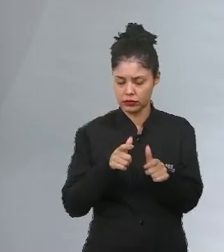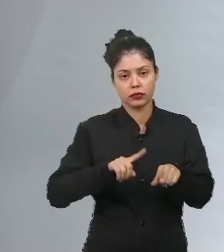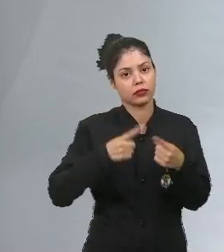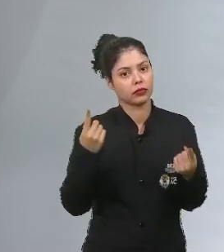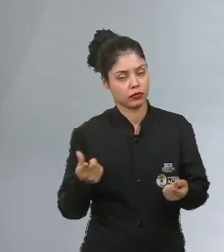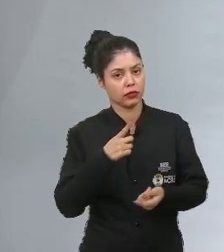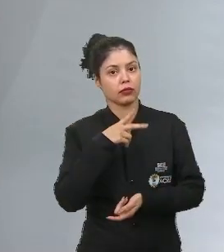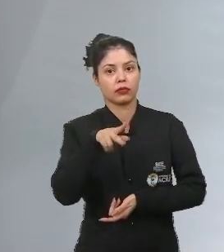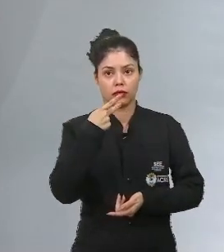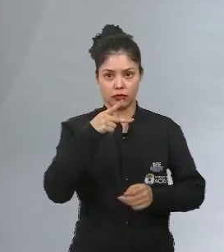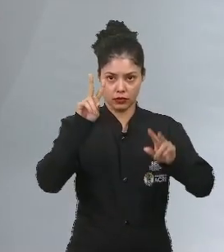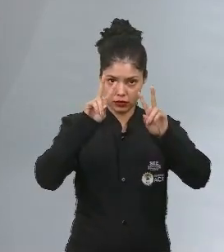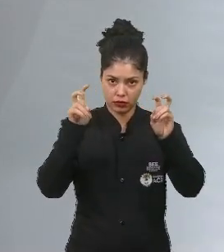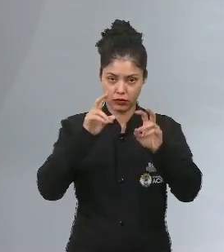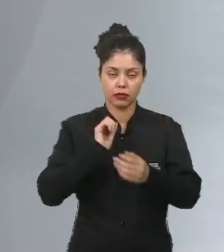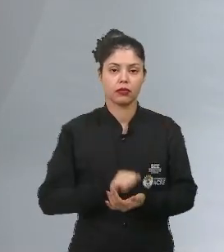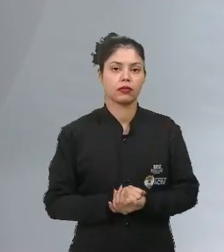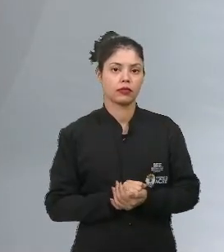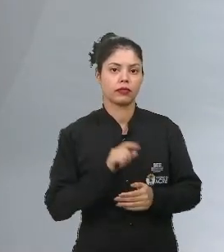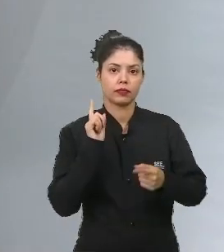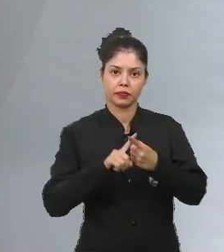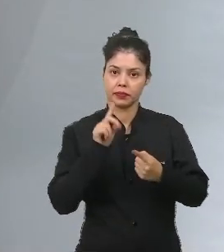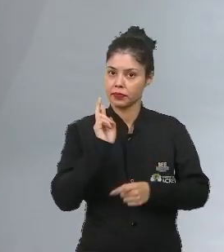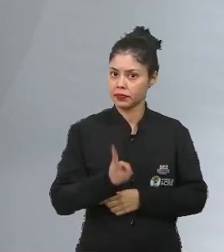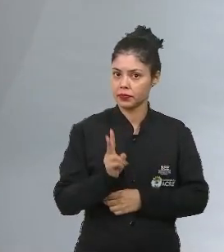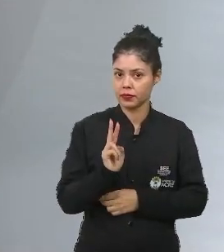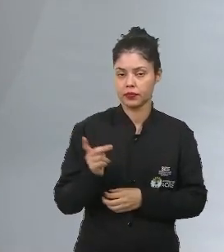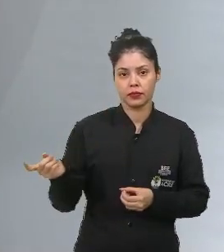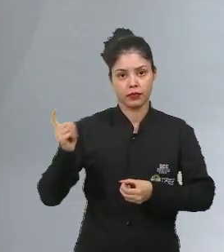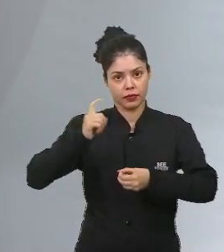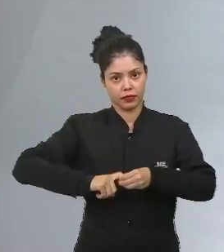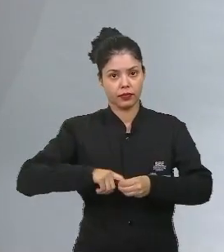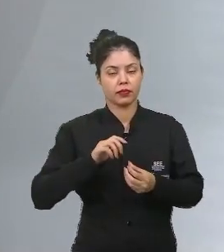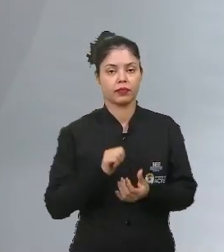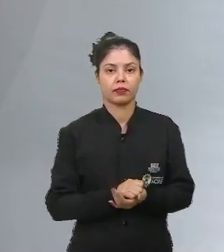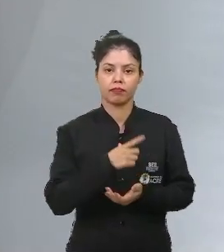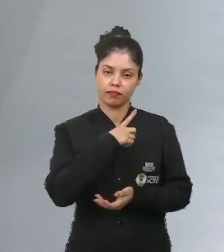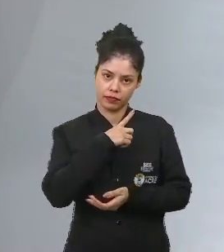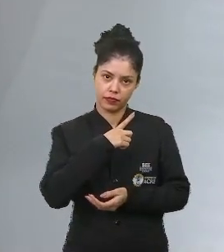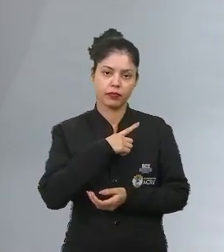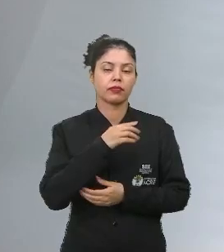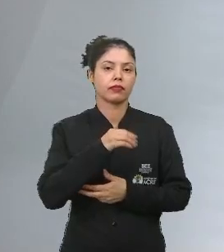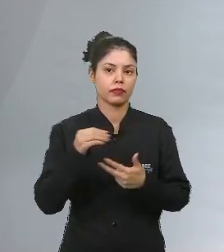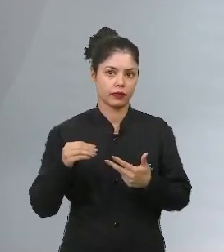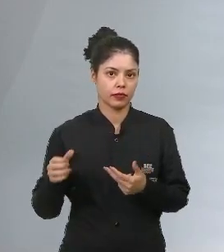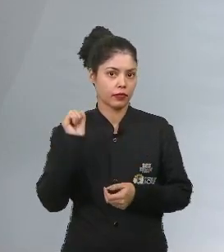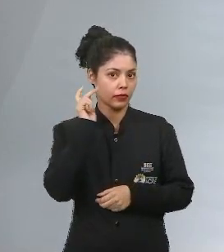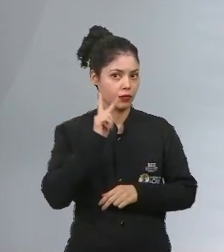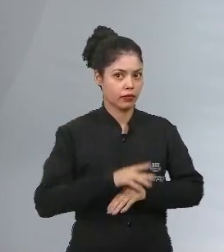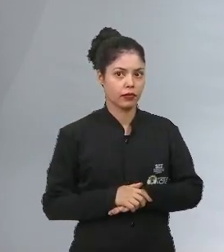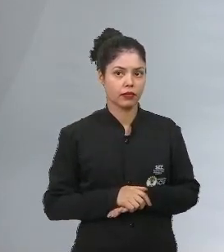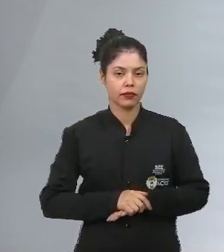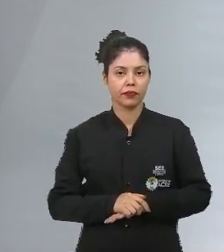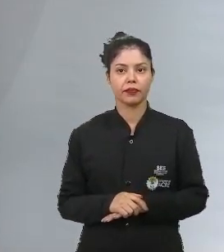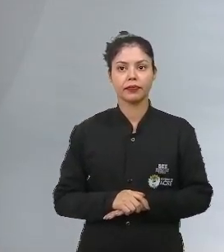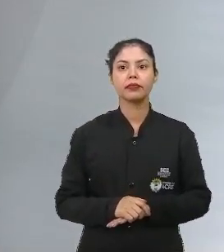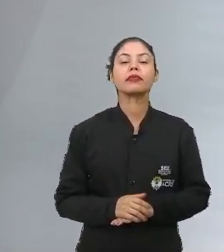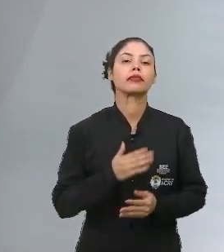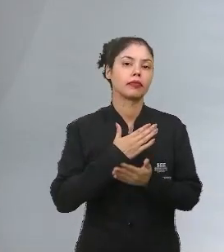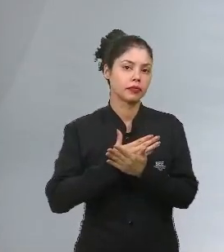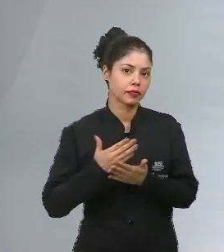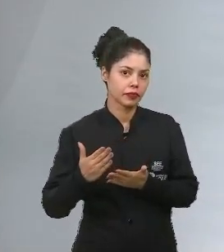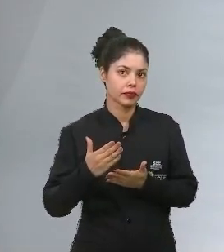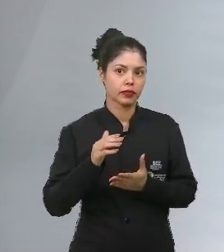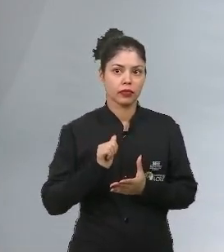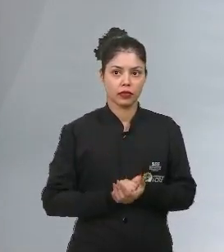mas temos que falar a respeito porque sempre volta a cair no nosso Enem. Ok? Bom, para começar